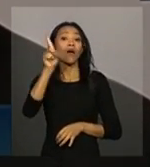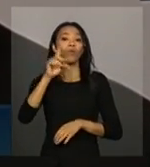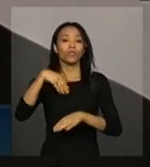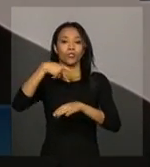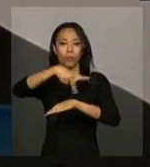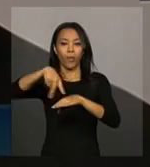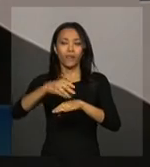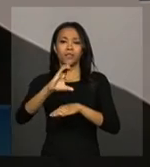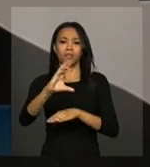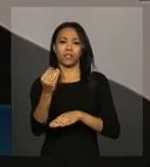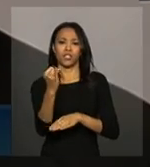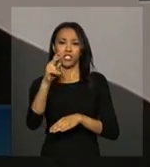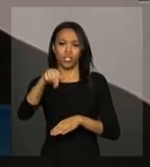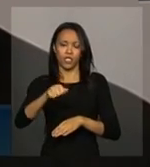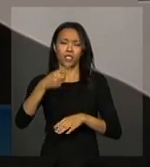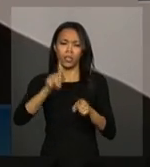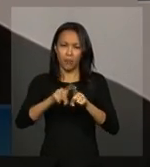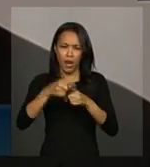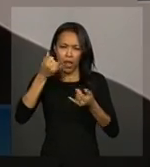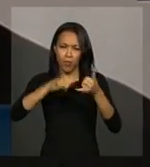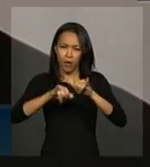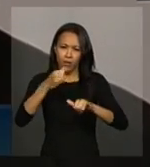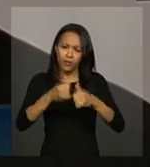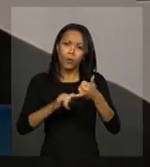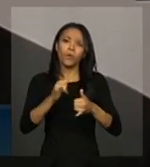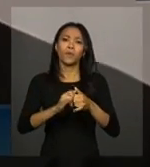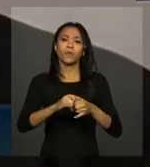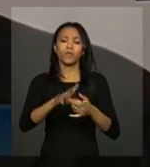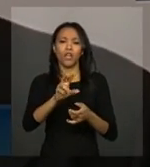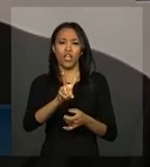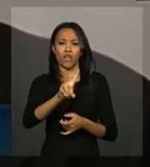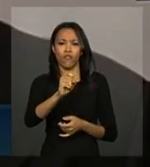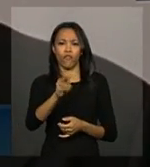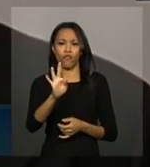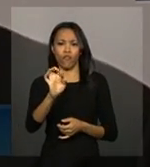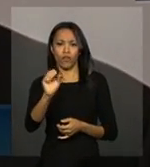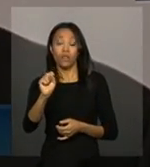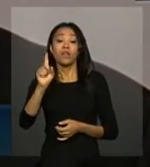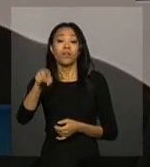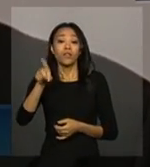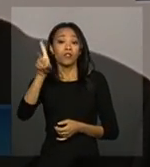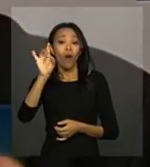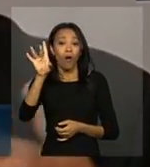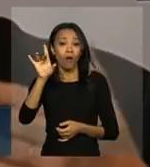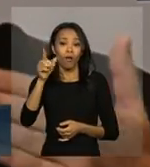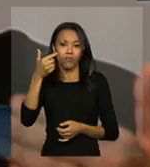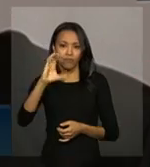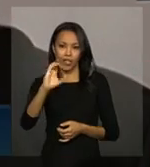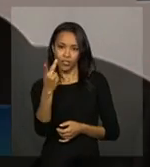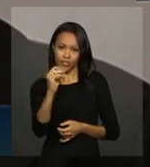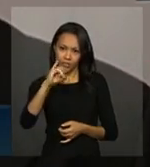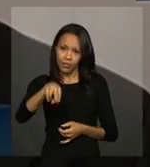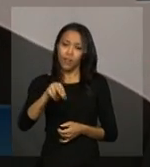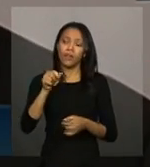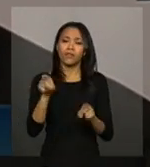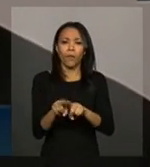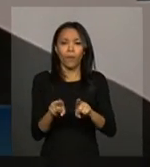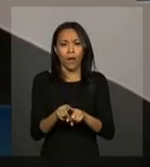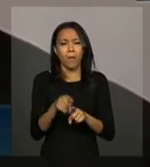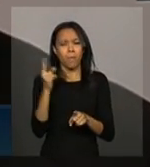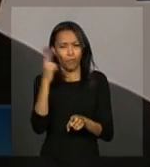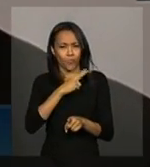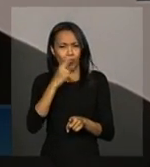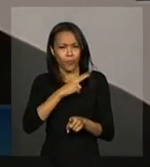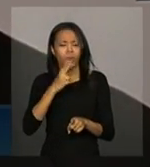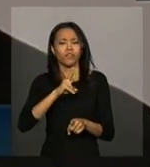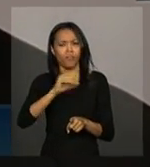Laboratórios de 800 KV nós temos na China e podemos, com muito orgulho, anunciar que, em brevemente, teremos também